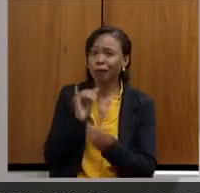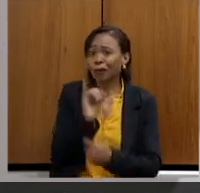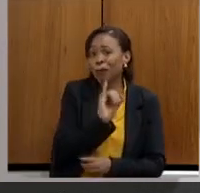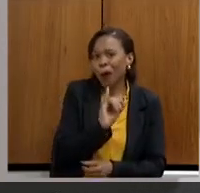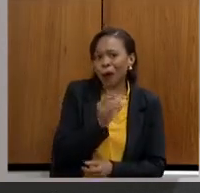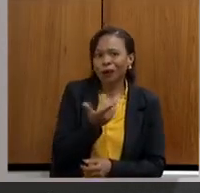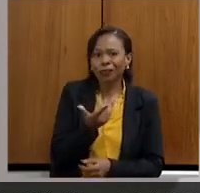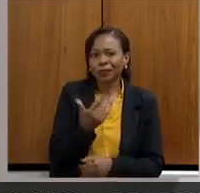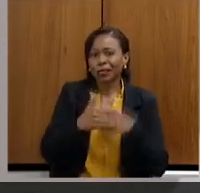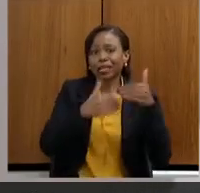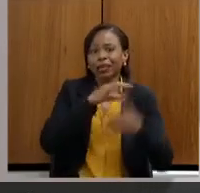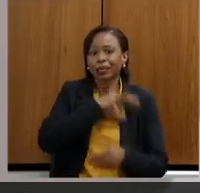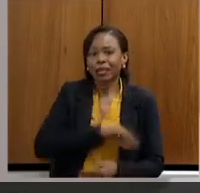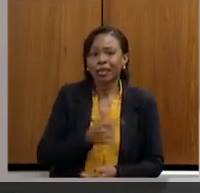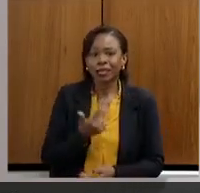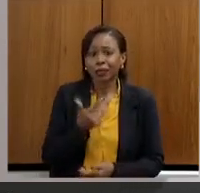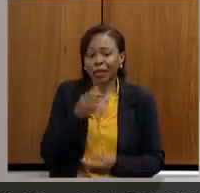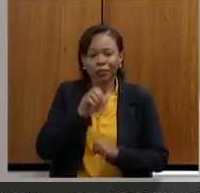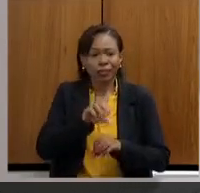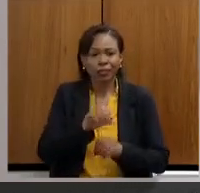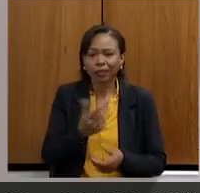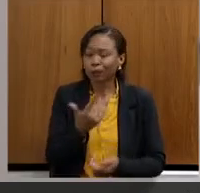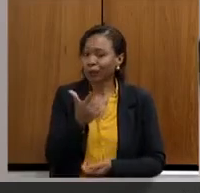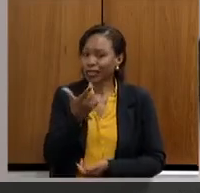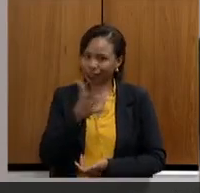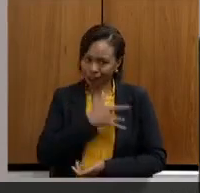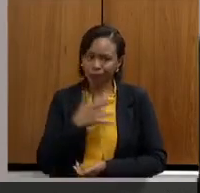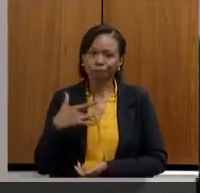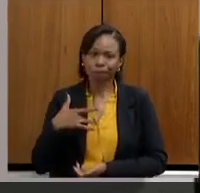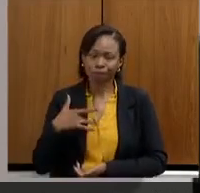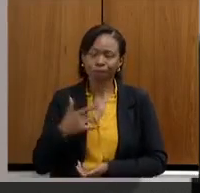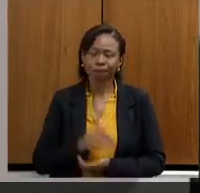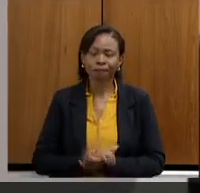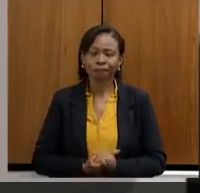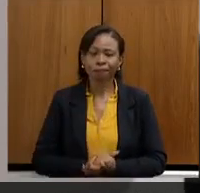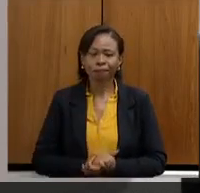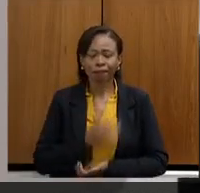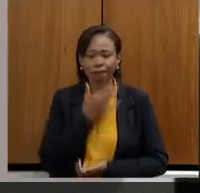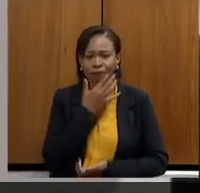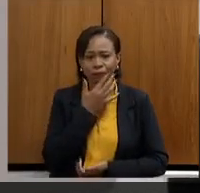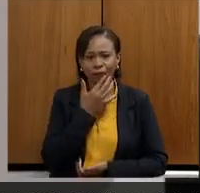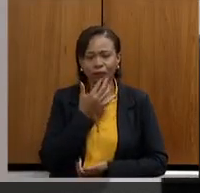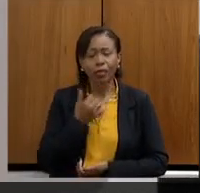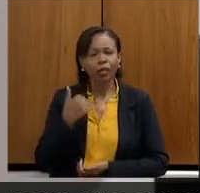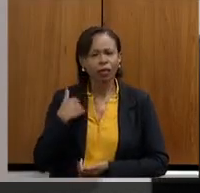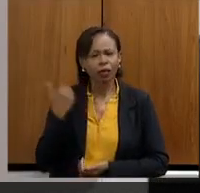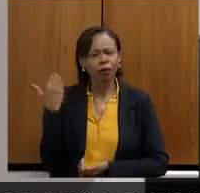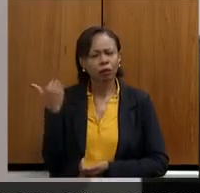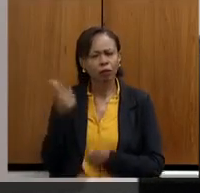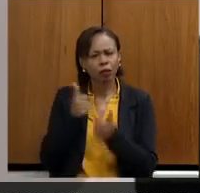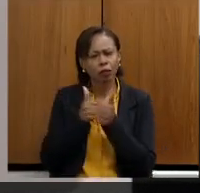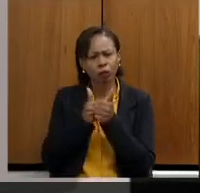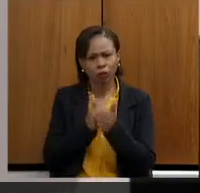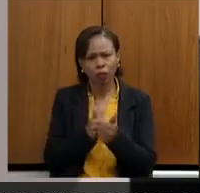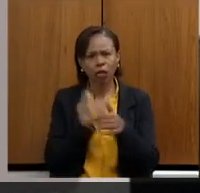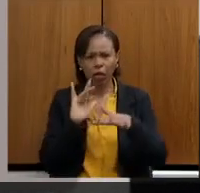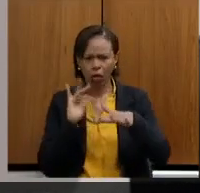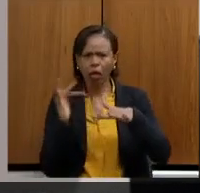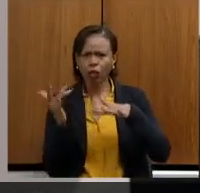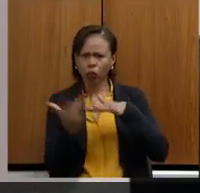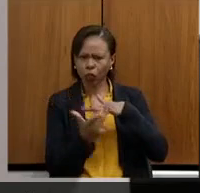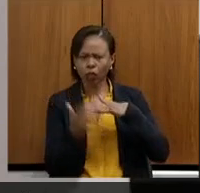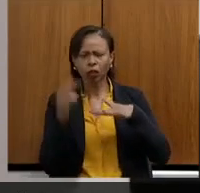renda, e aí nós não vamos ter educação, nós não vamos ter saúde. Quero fazer um registro, acompanhei muito atentamente nas redes sociais